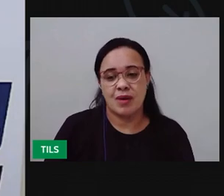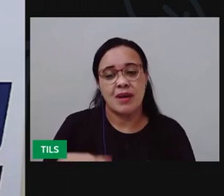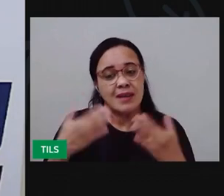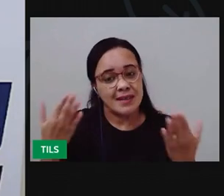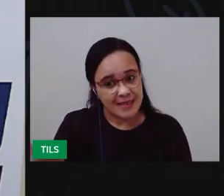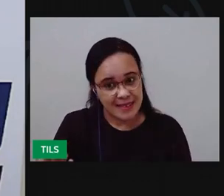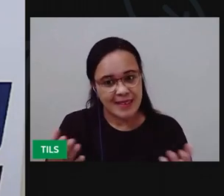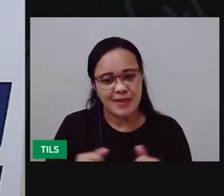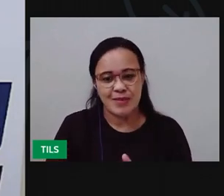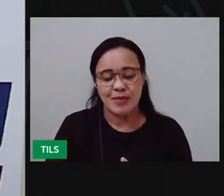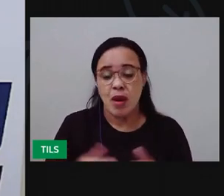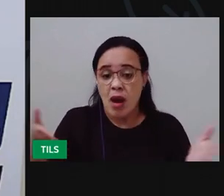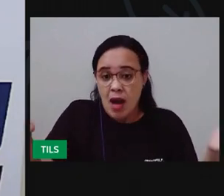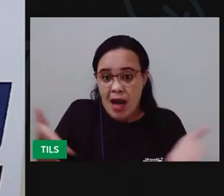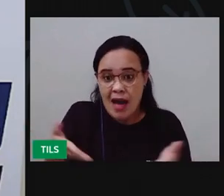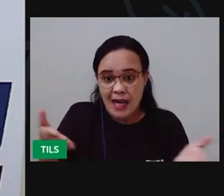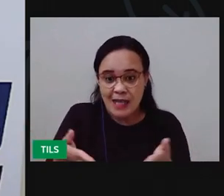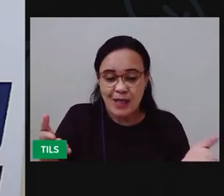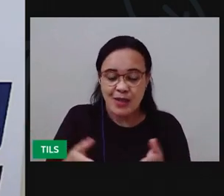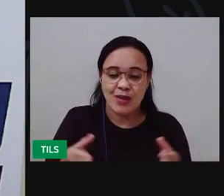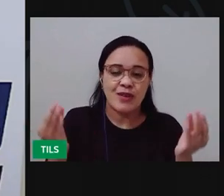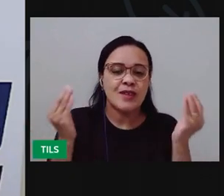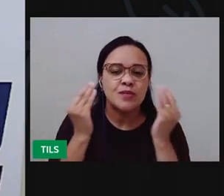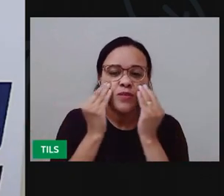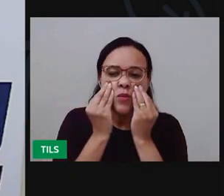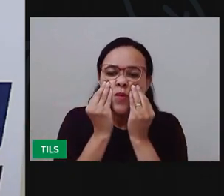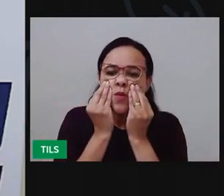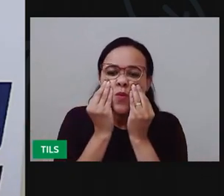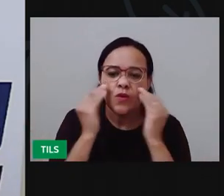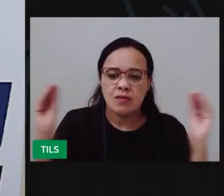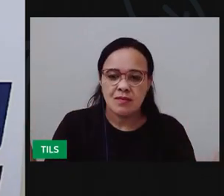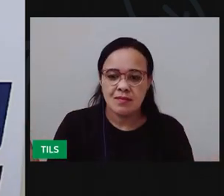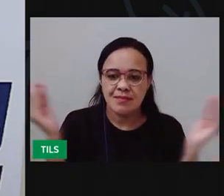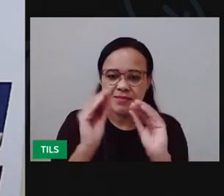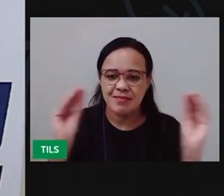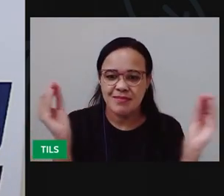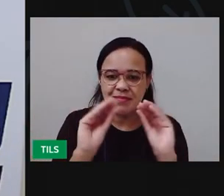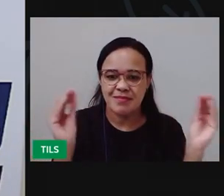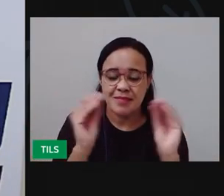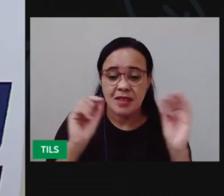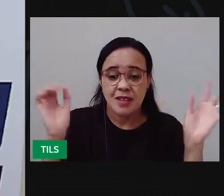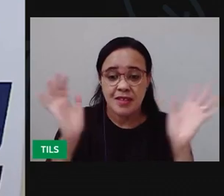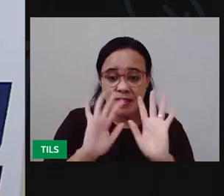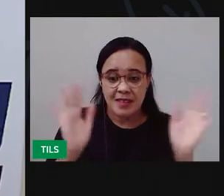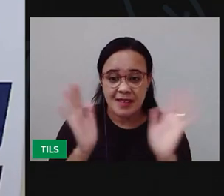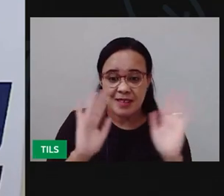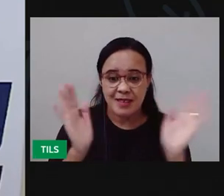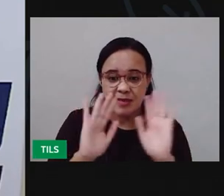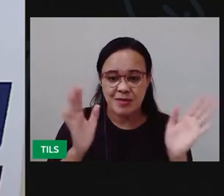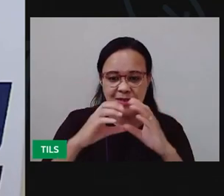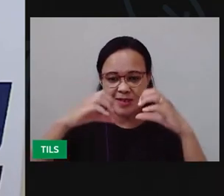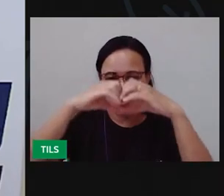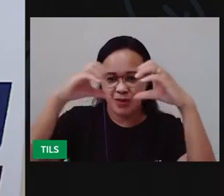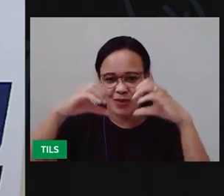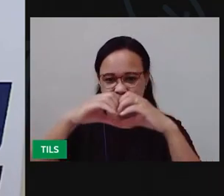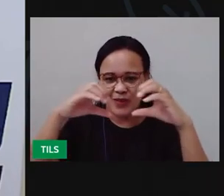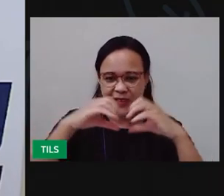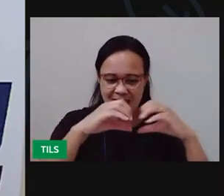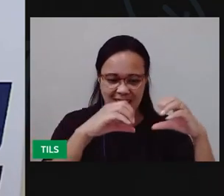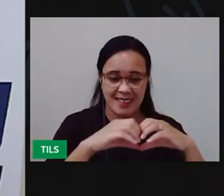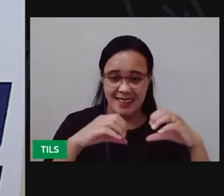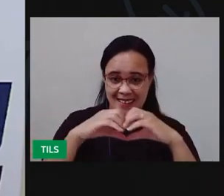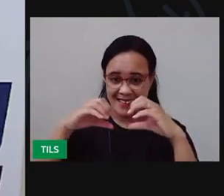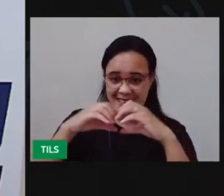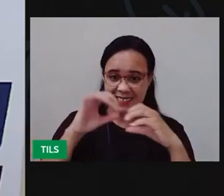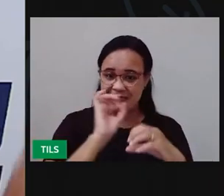tá vou dar um beijo grande vou deixar um beijo grande no coração de vocês e a gente se vê agora